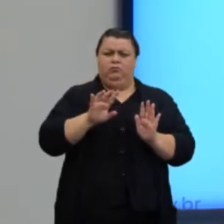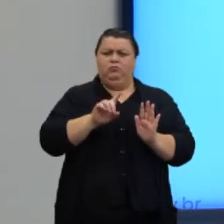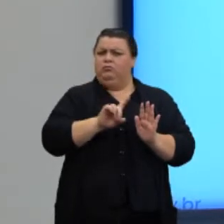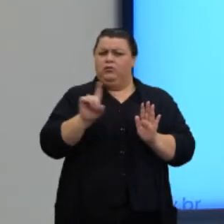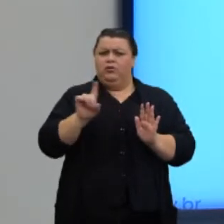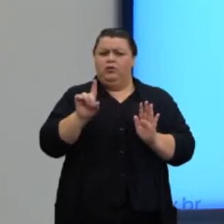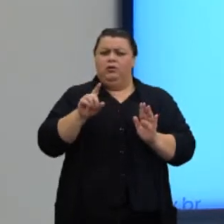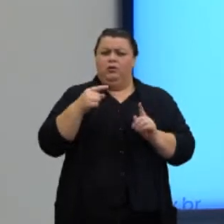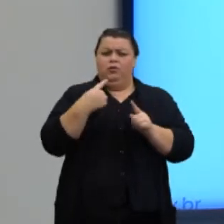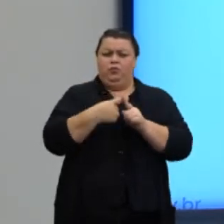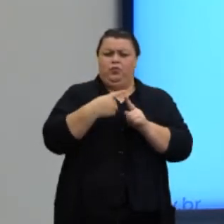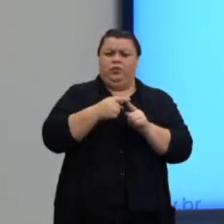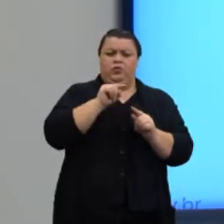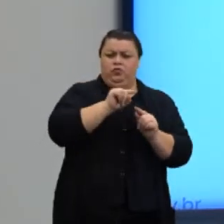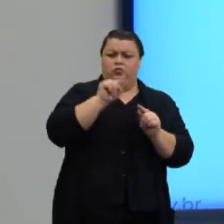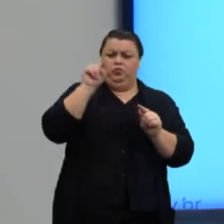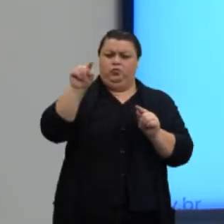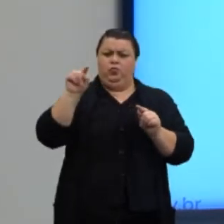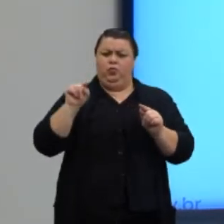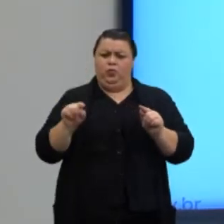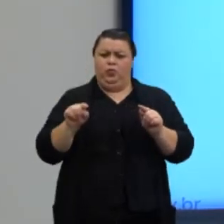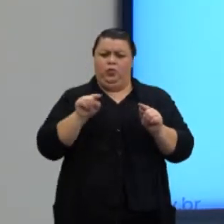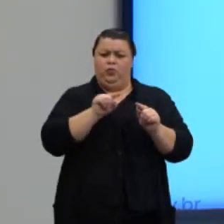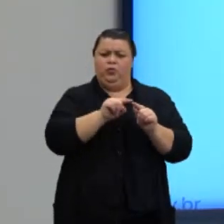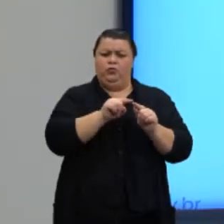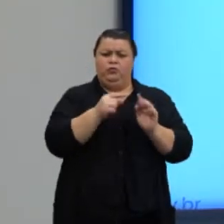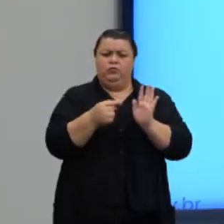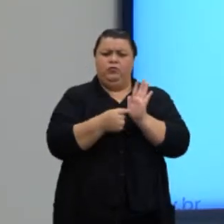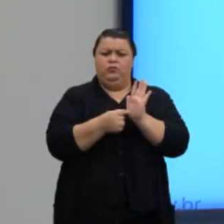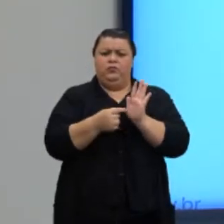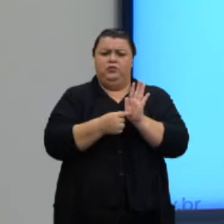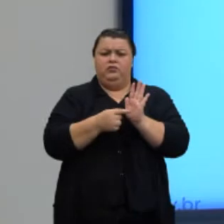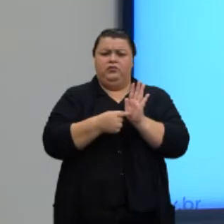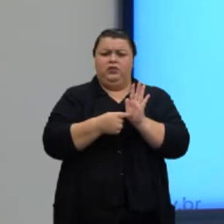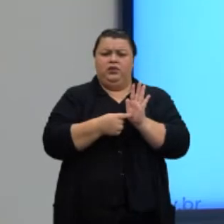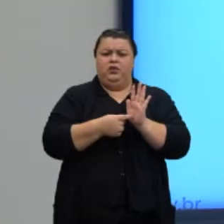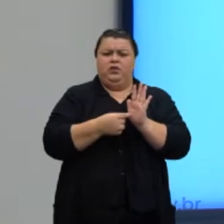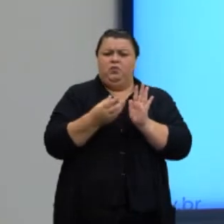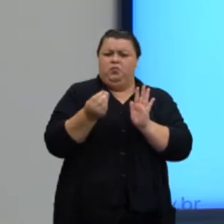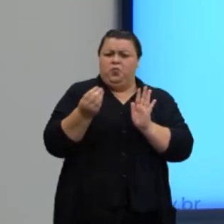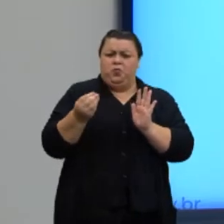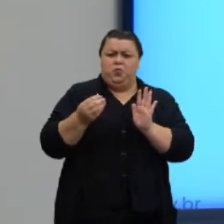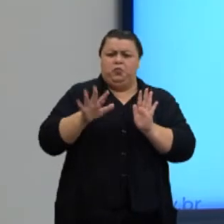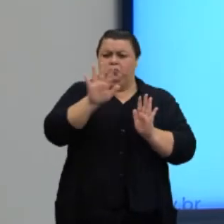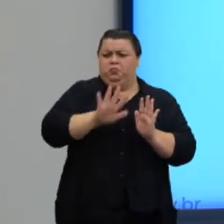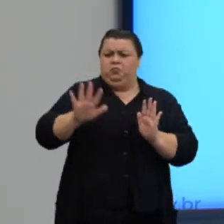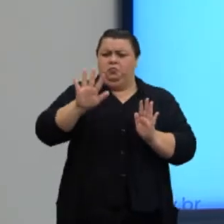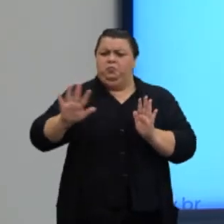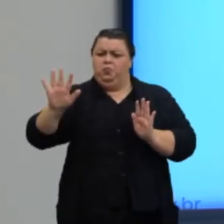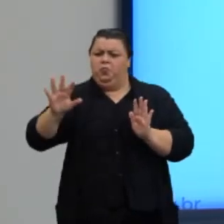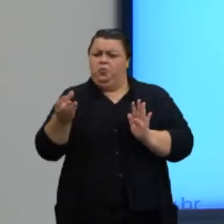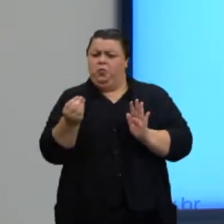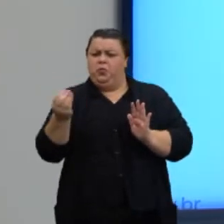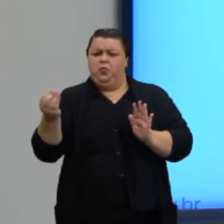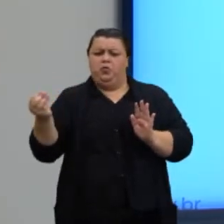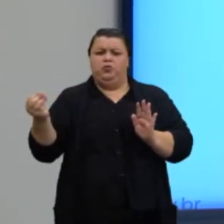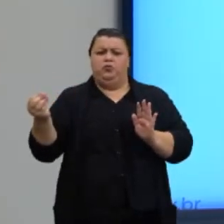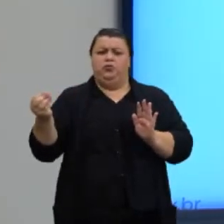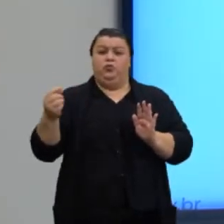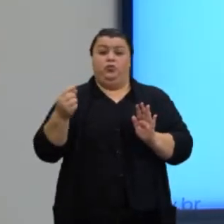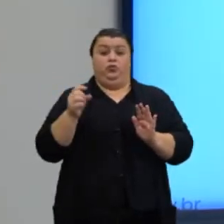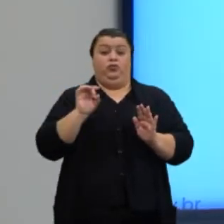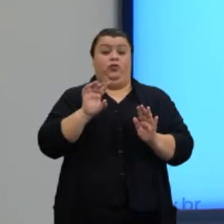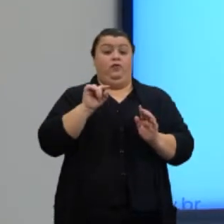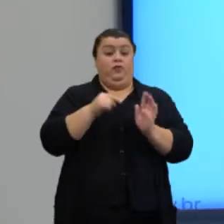pontos podem ser colineares, e aí eles determinarem infinitos planos. Eles só vão determinar um único plano quando